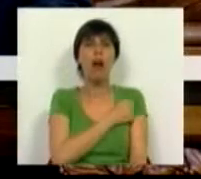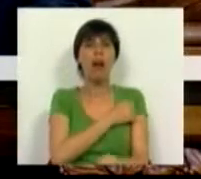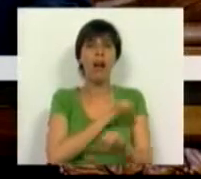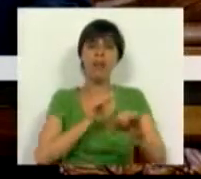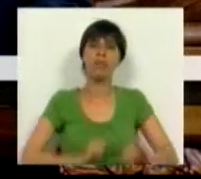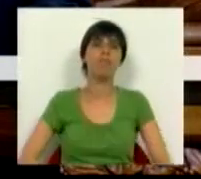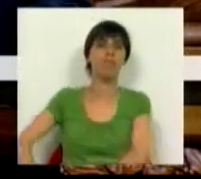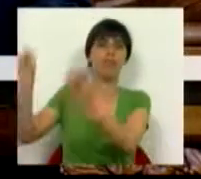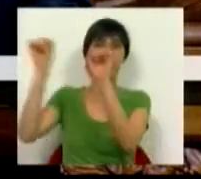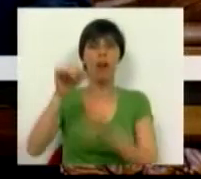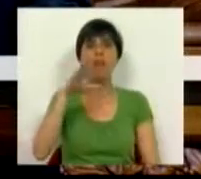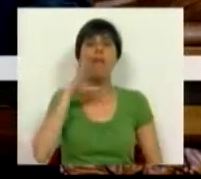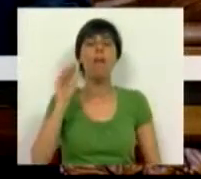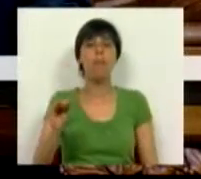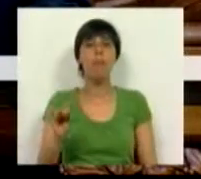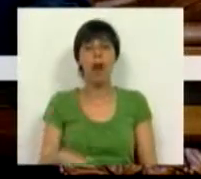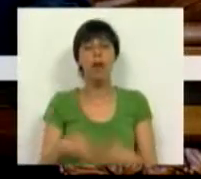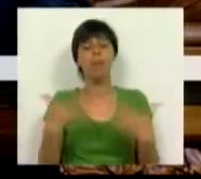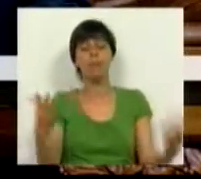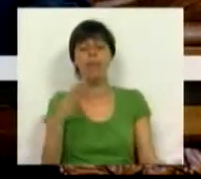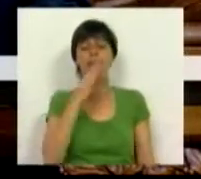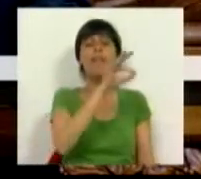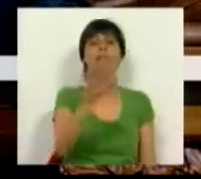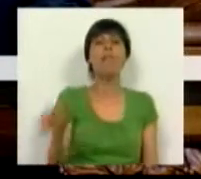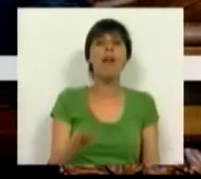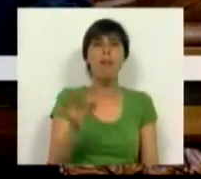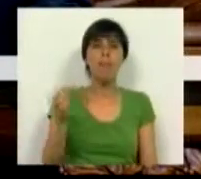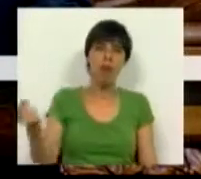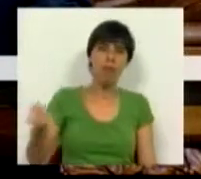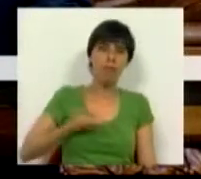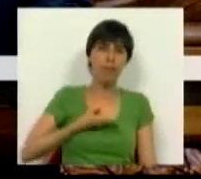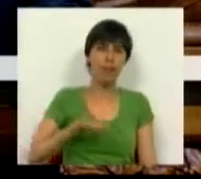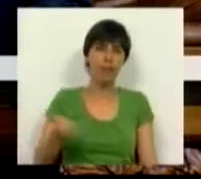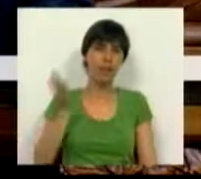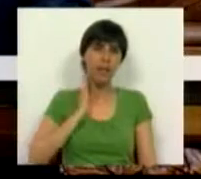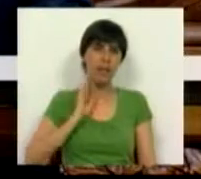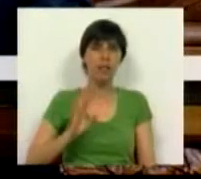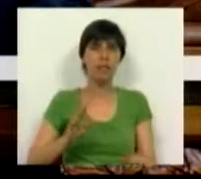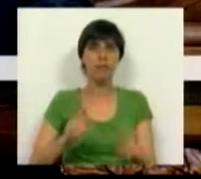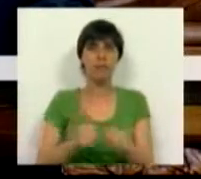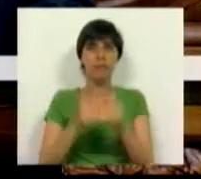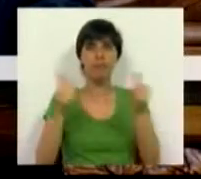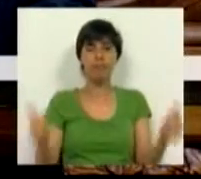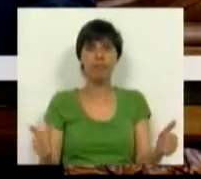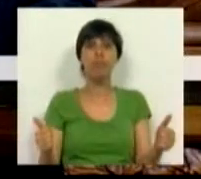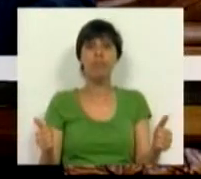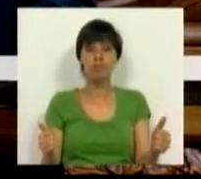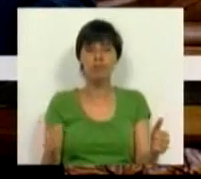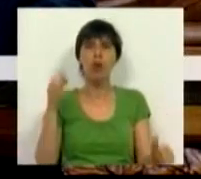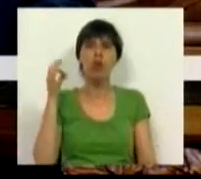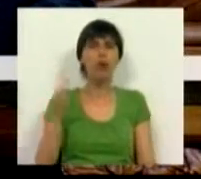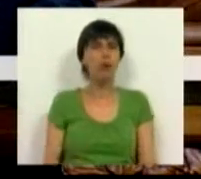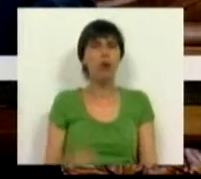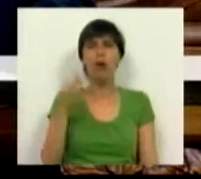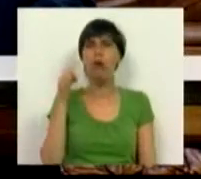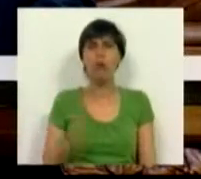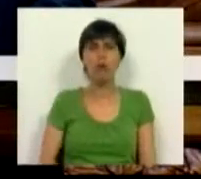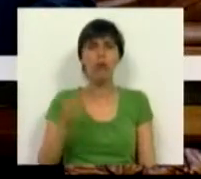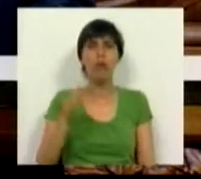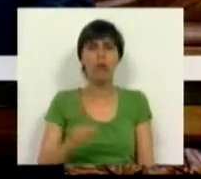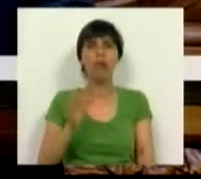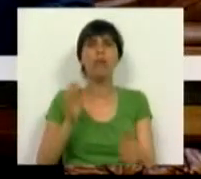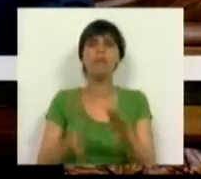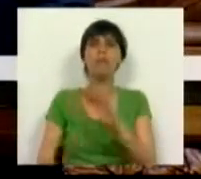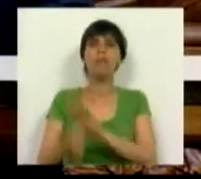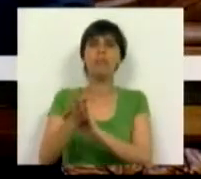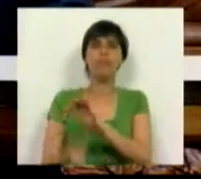as suas casas ao banco, ou pelas famílias obrigadas à separação e que vêem todos os dias partir